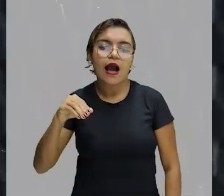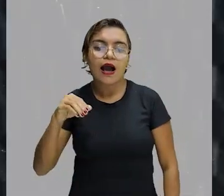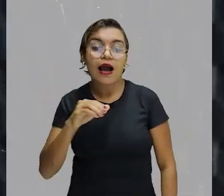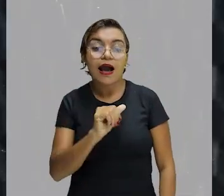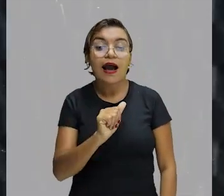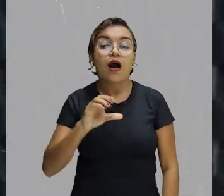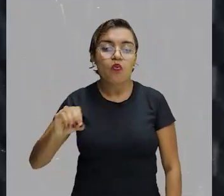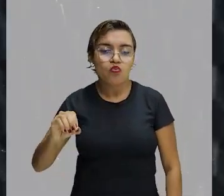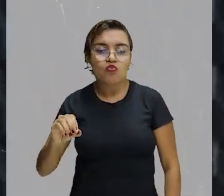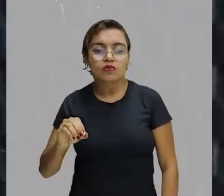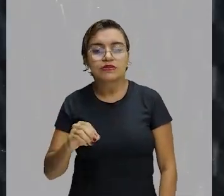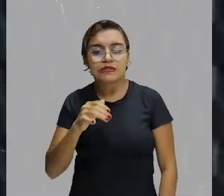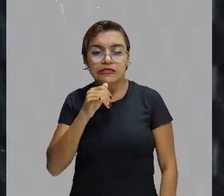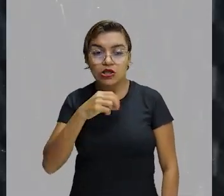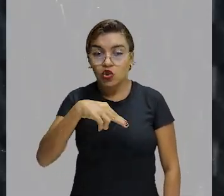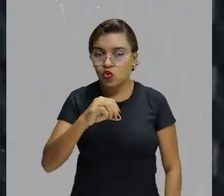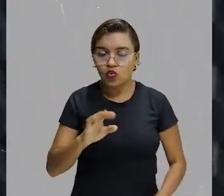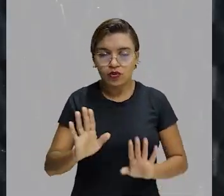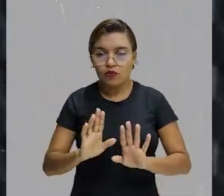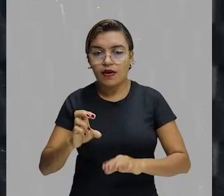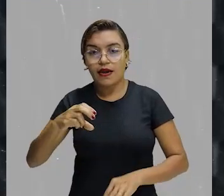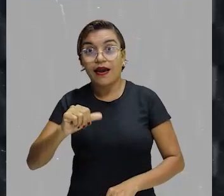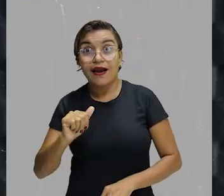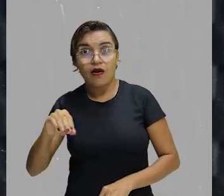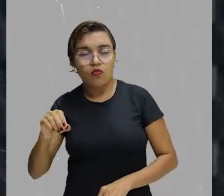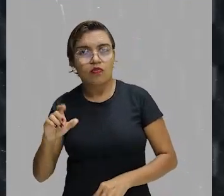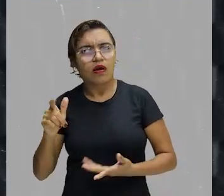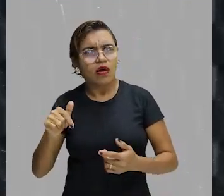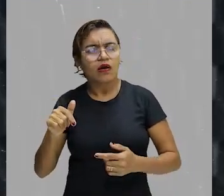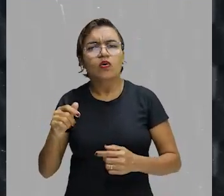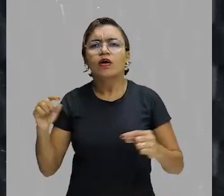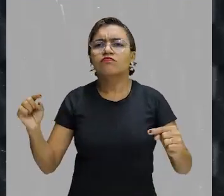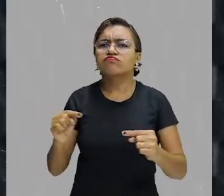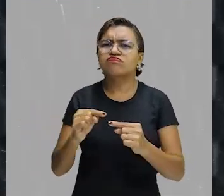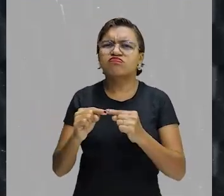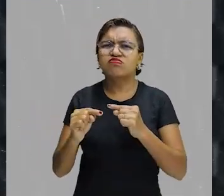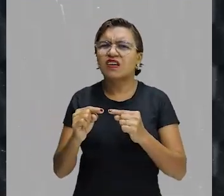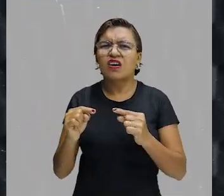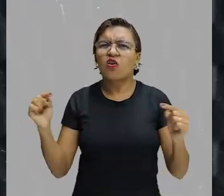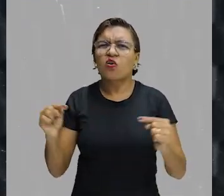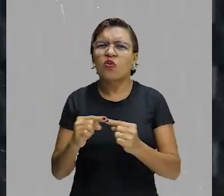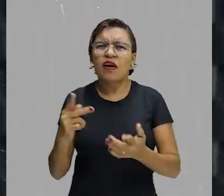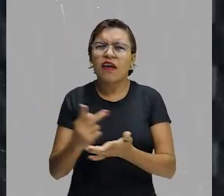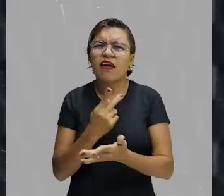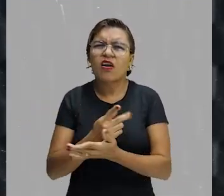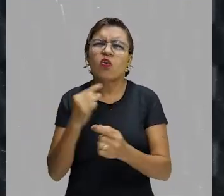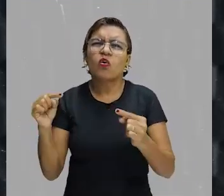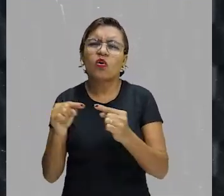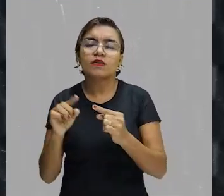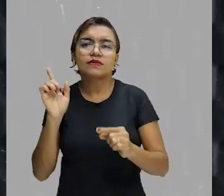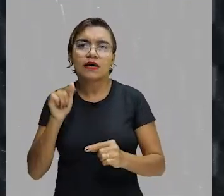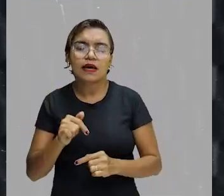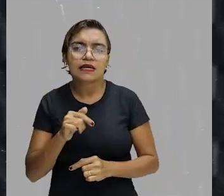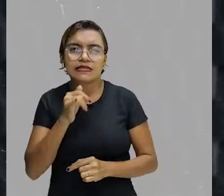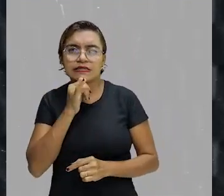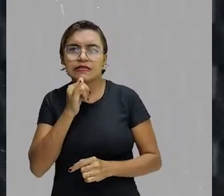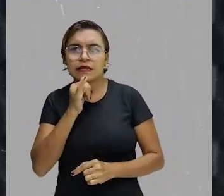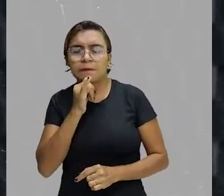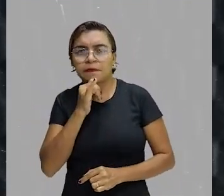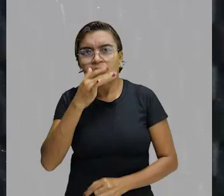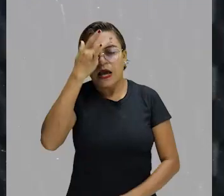veja no café. Em vez de dizer veja-me. Um erro de concordância bastante utilizado é o pessoal foram.